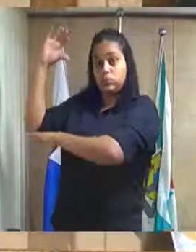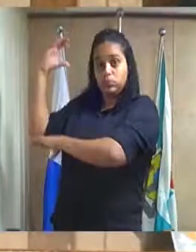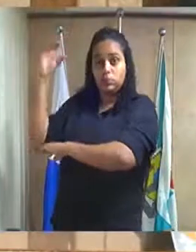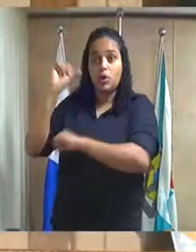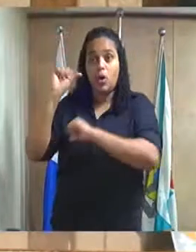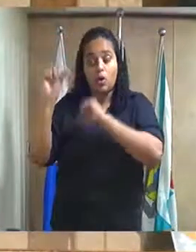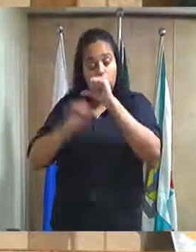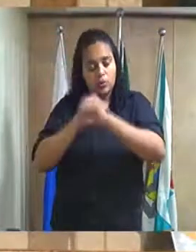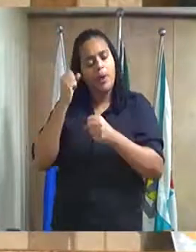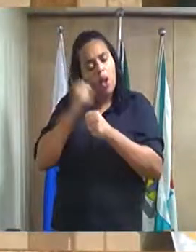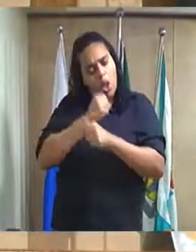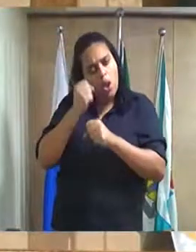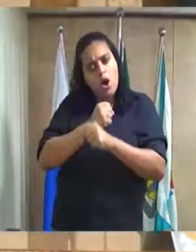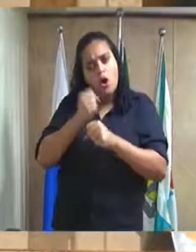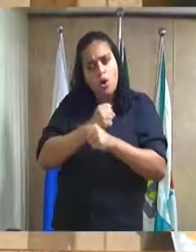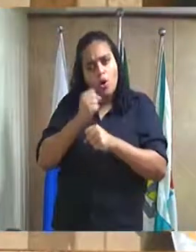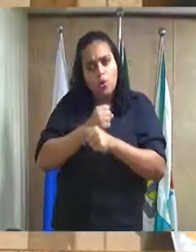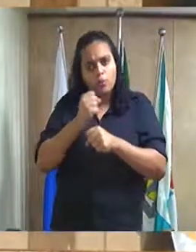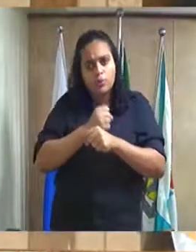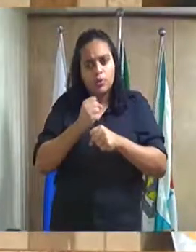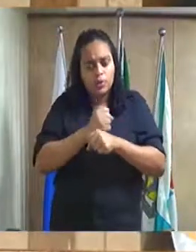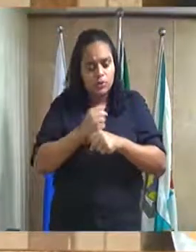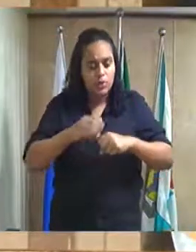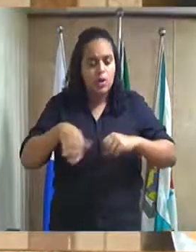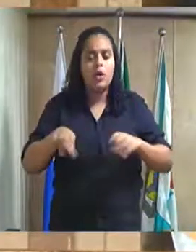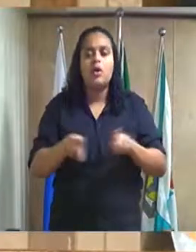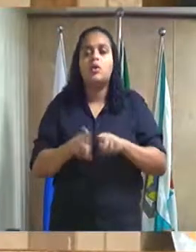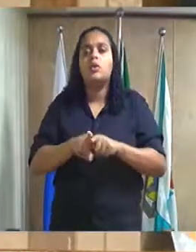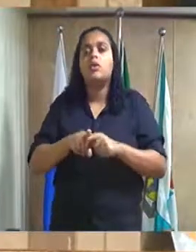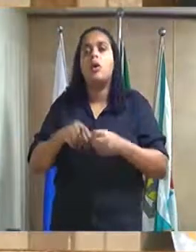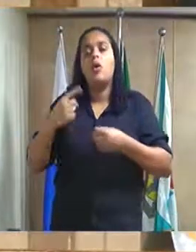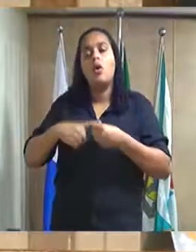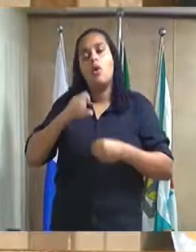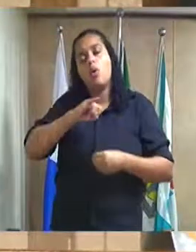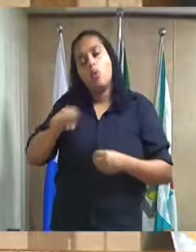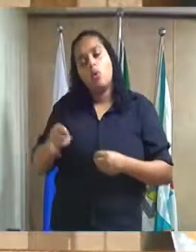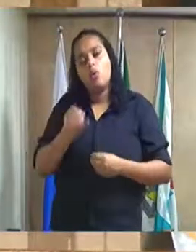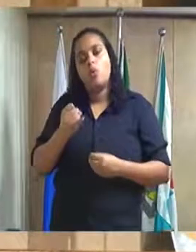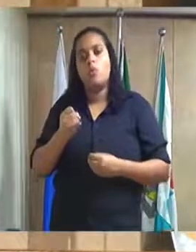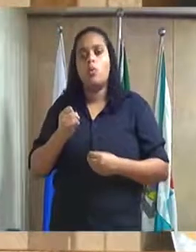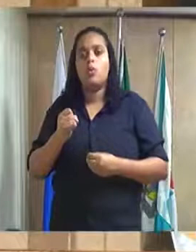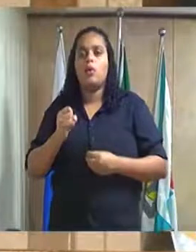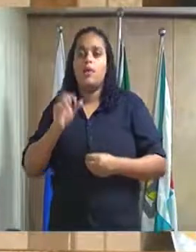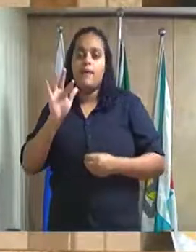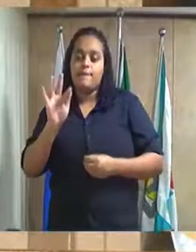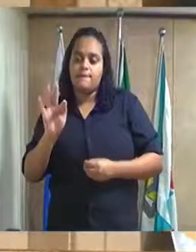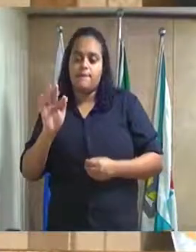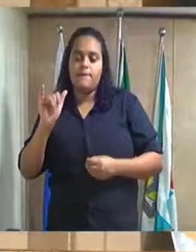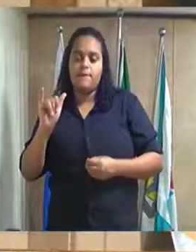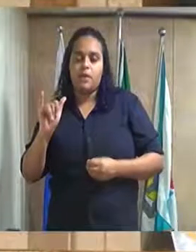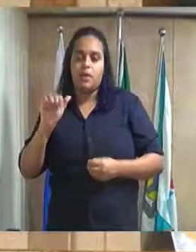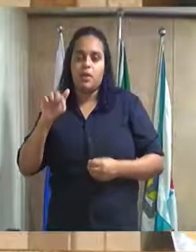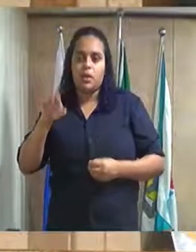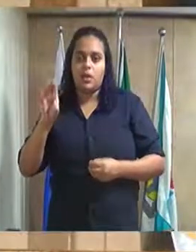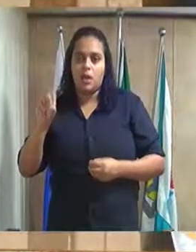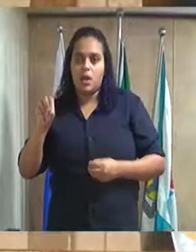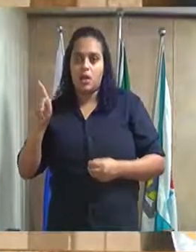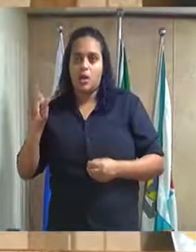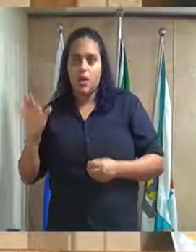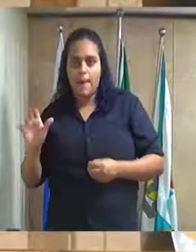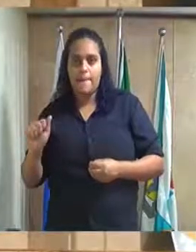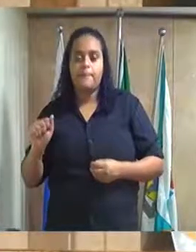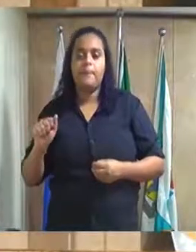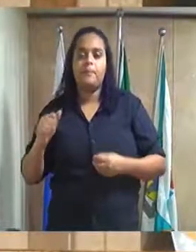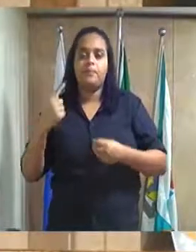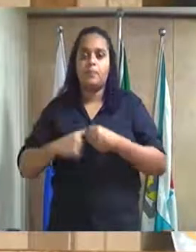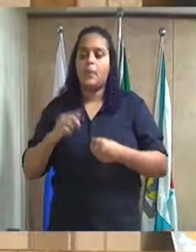construção de calçadas na rua de Jauma Dutra, no bairro Figueira, Pilar 2,